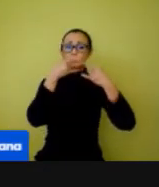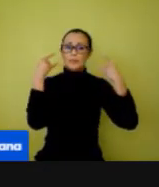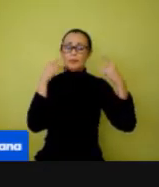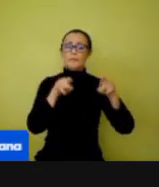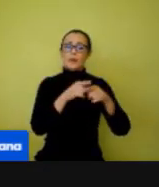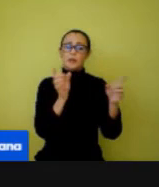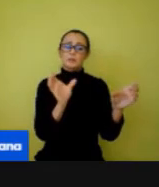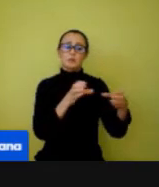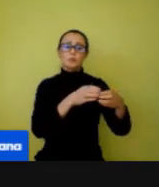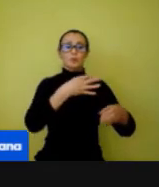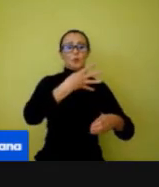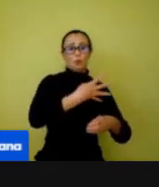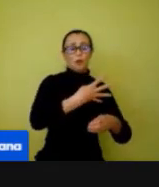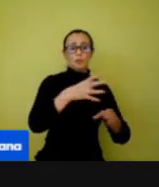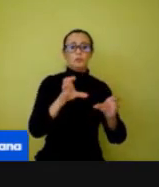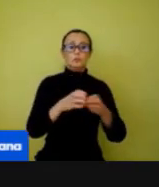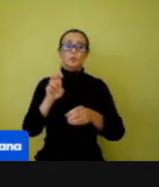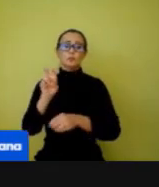4 e 5,